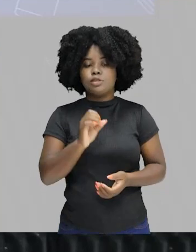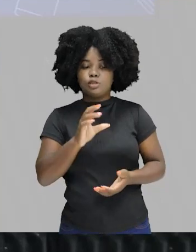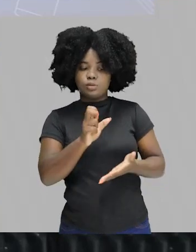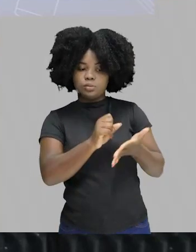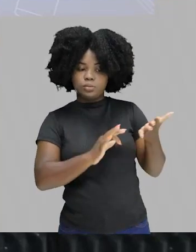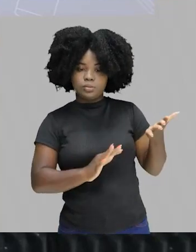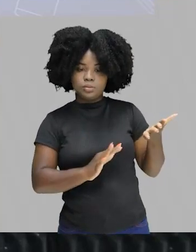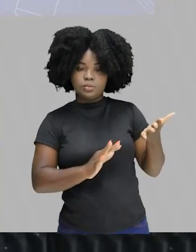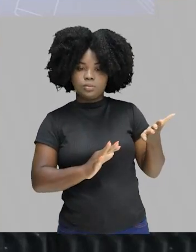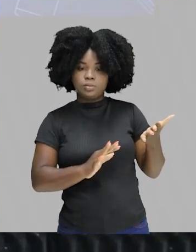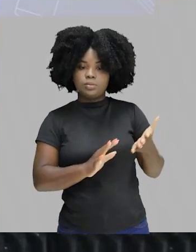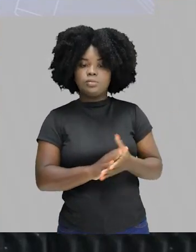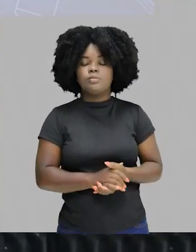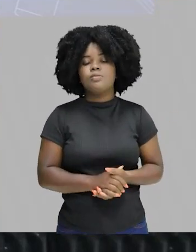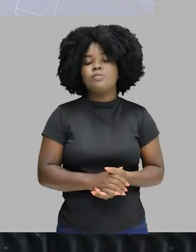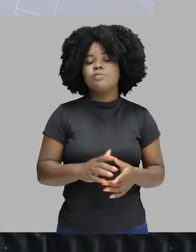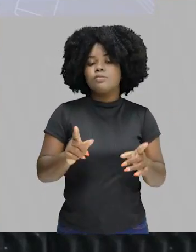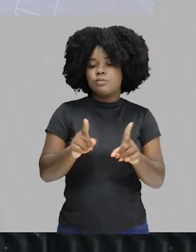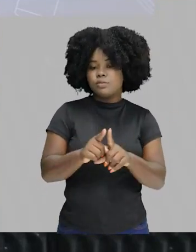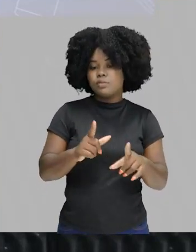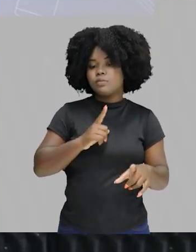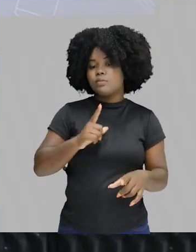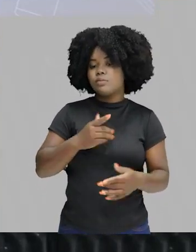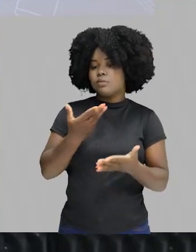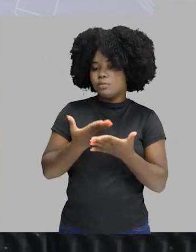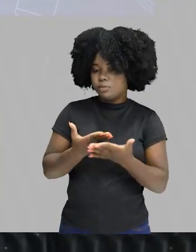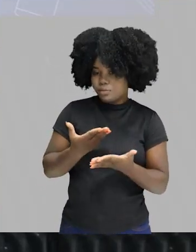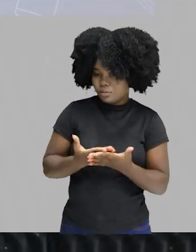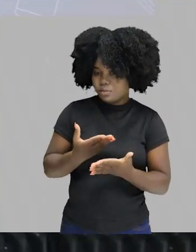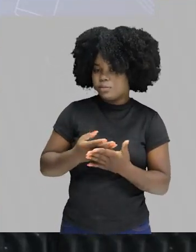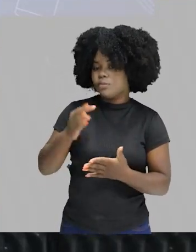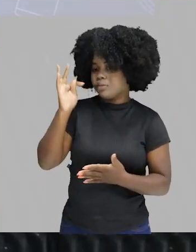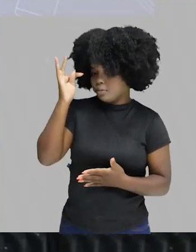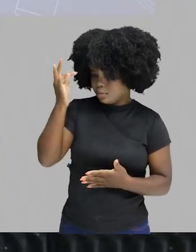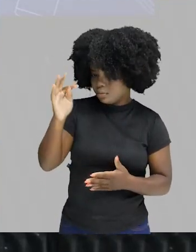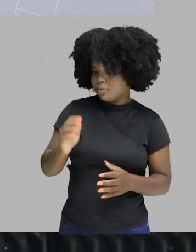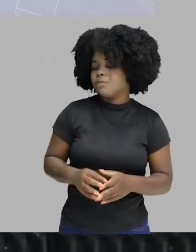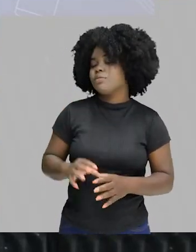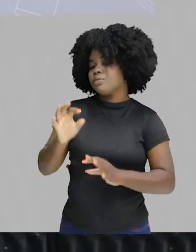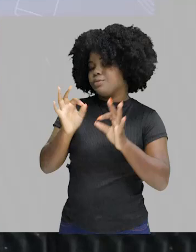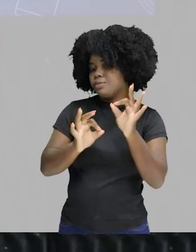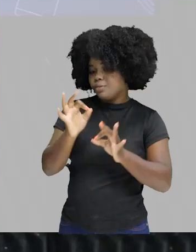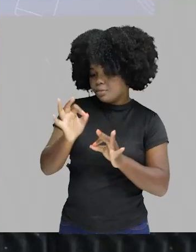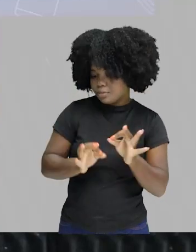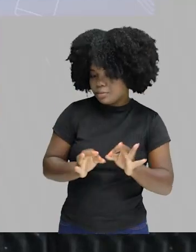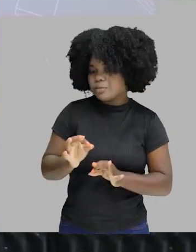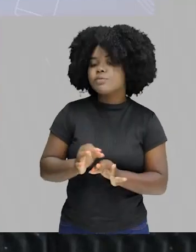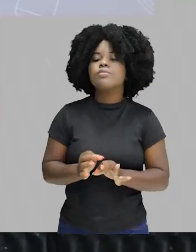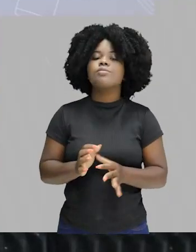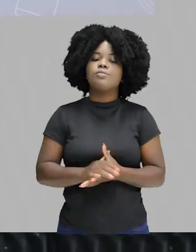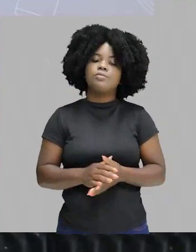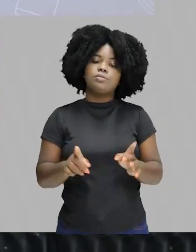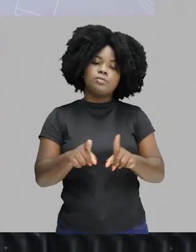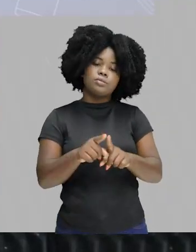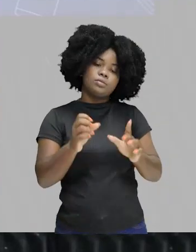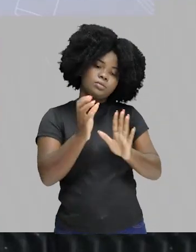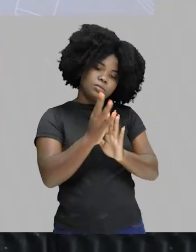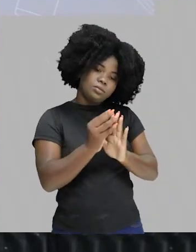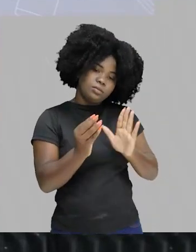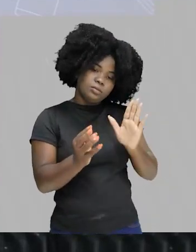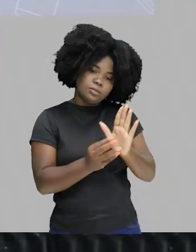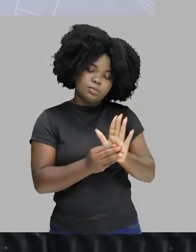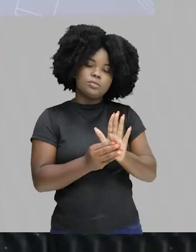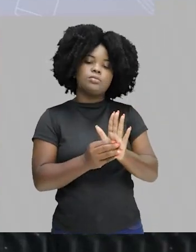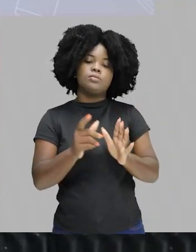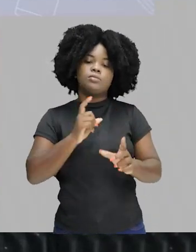exercícios, como vamos fazer agora. Nós temos as aulas já ali construídas, tá? Nós temos todo um conteúdo que